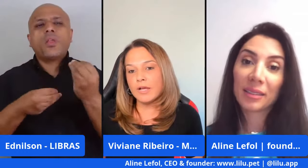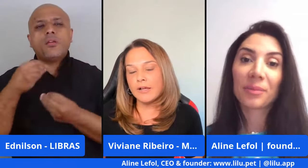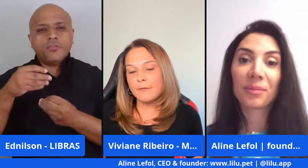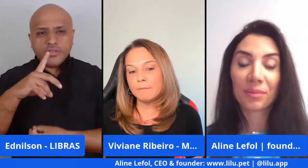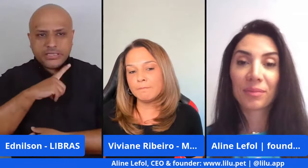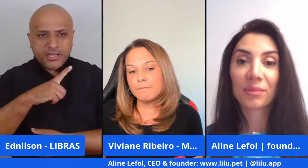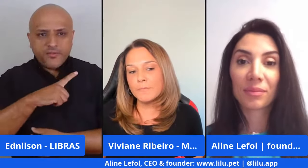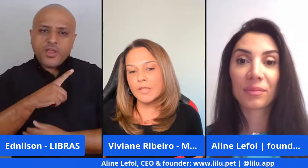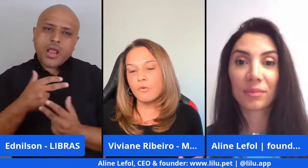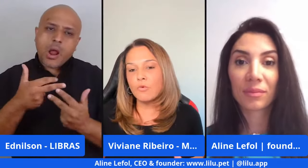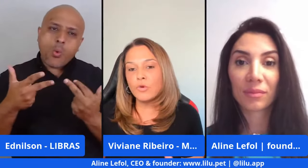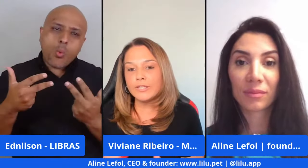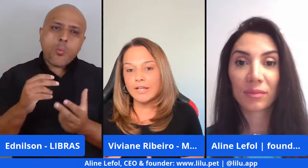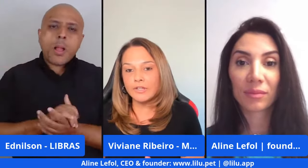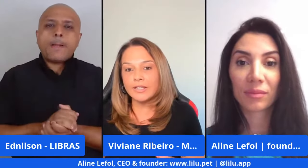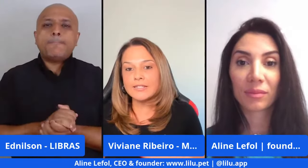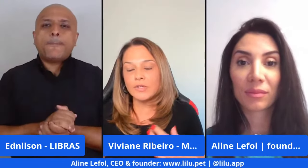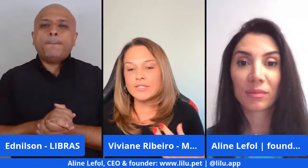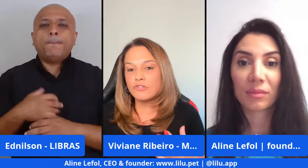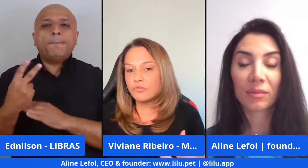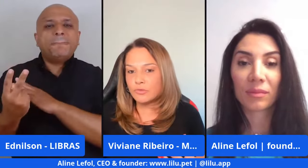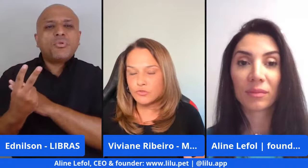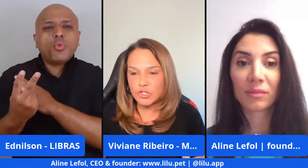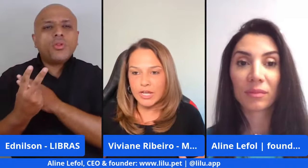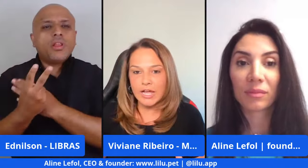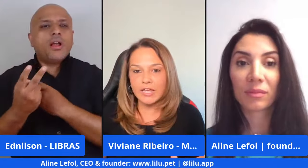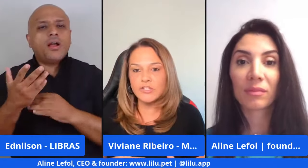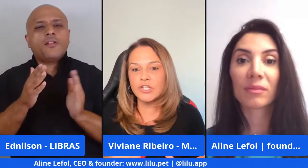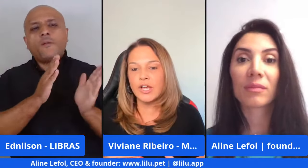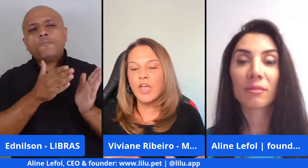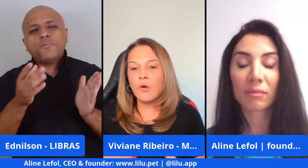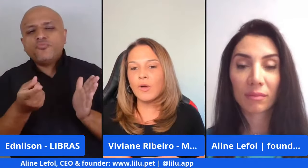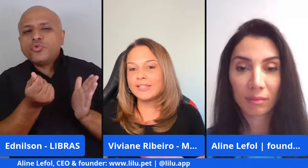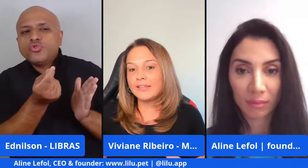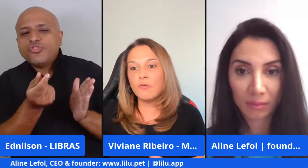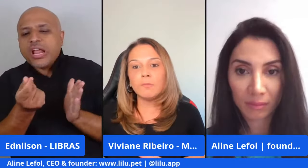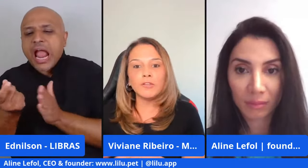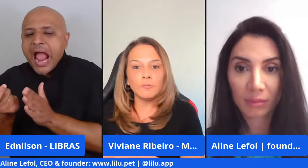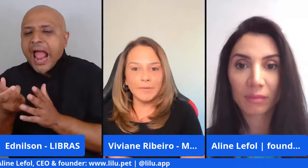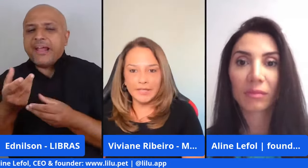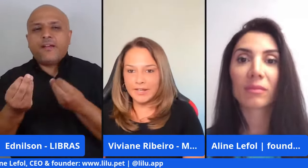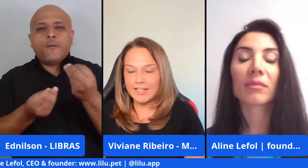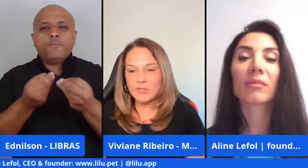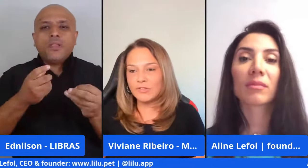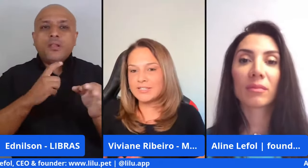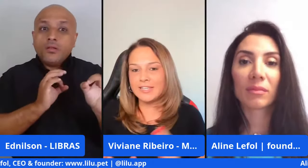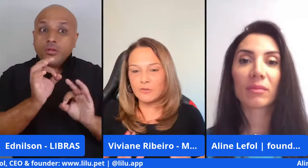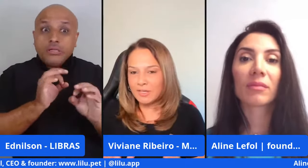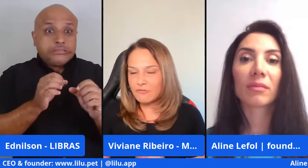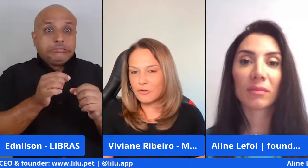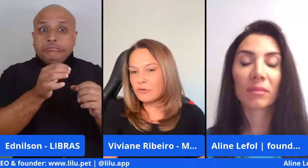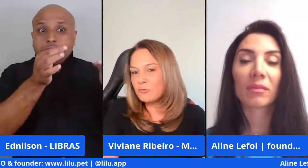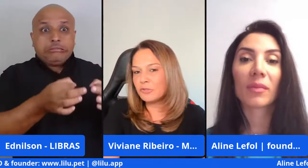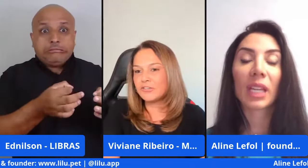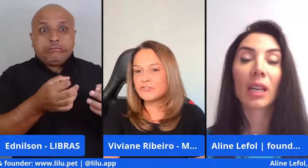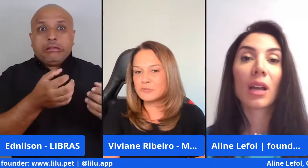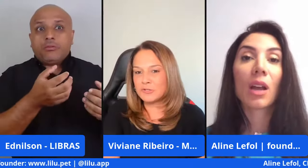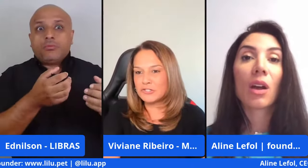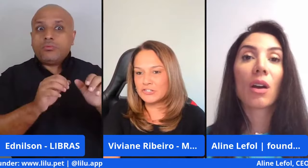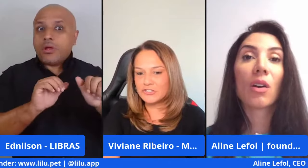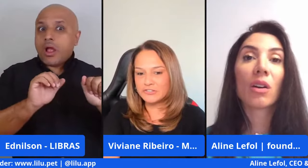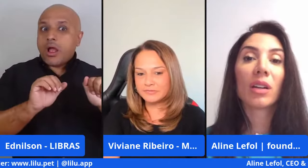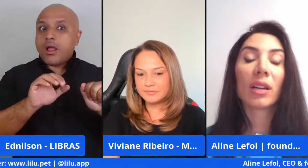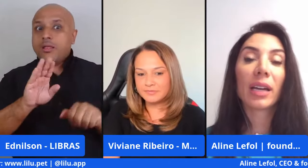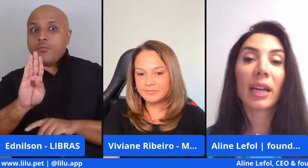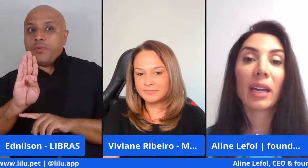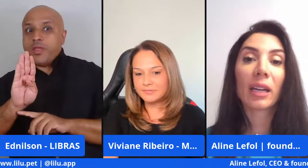algum cuidado em relação à questão de fluxo de caixa, ou até ter um plano B, caso não dê certo? Como é que foi? Conta um pouquinho disso